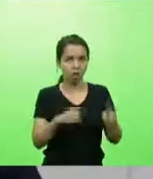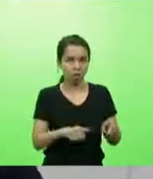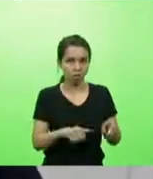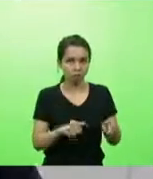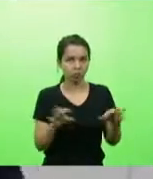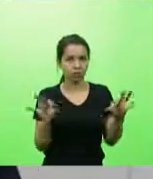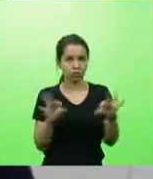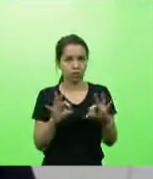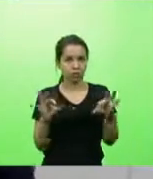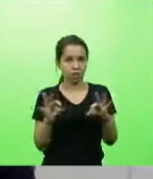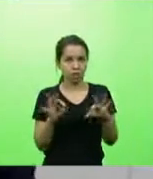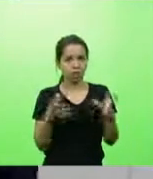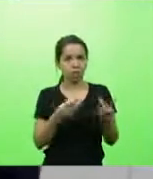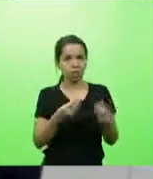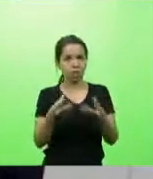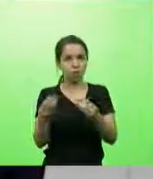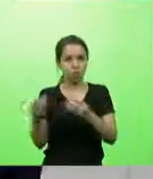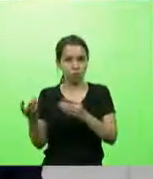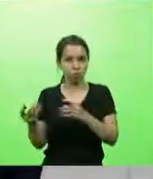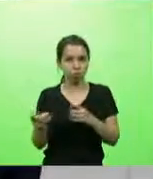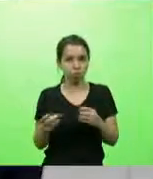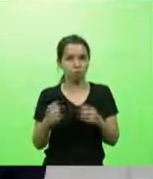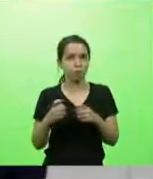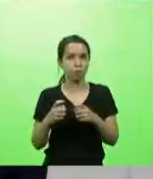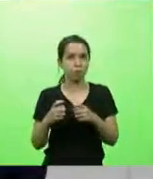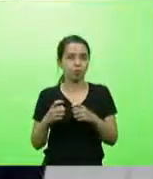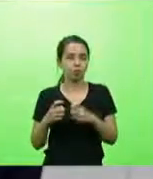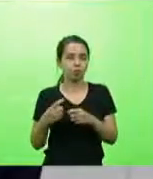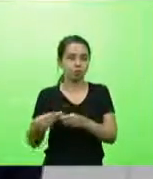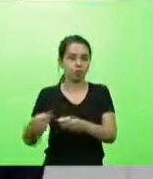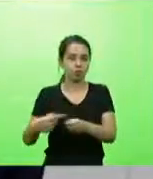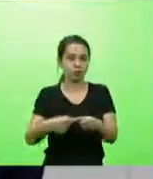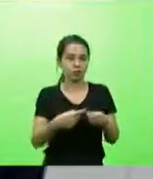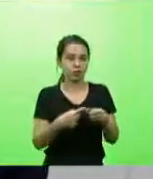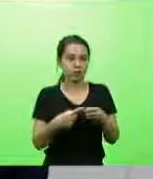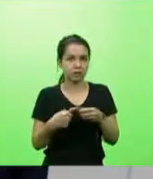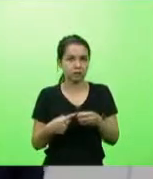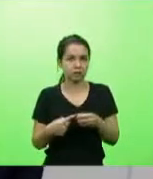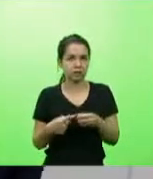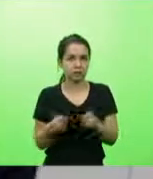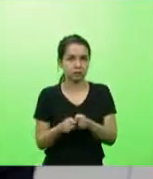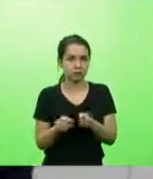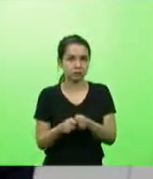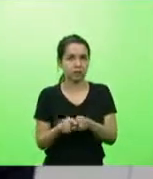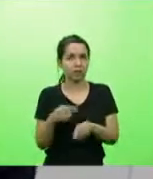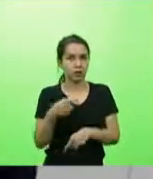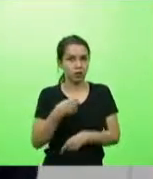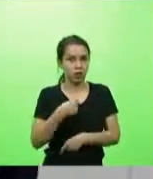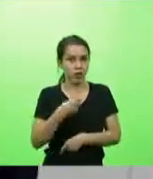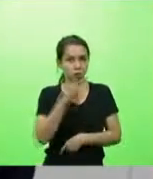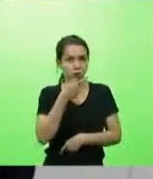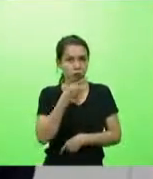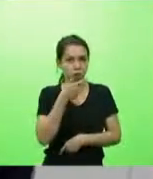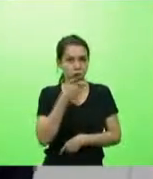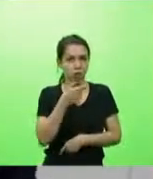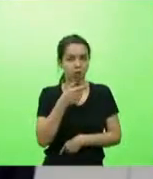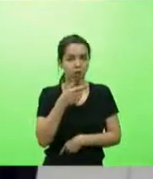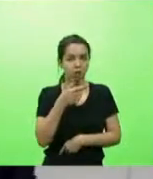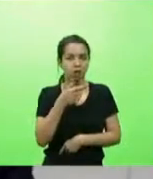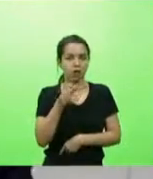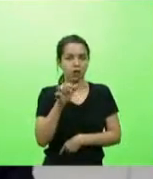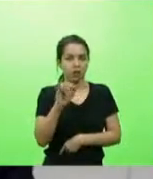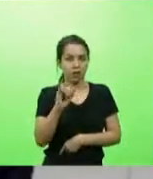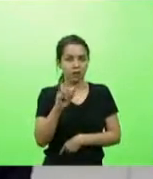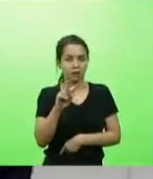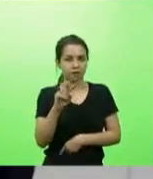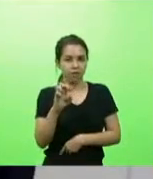grande maioria dos municípios usa. Eu tomei ivermectina, azitromicina, quando